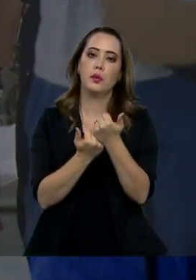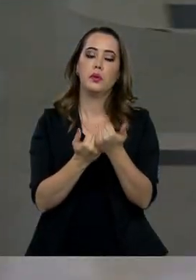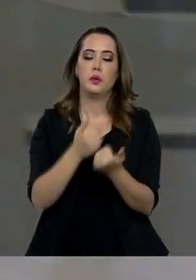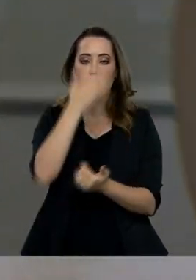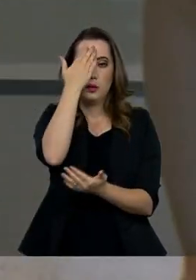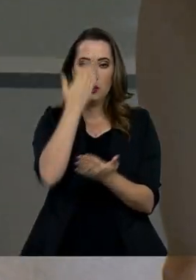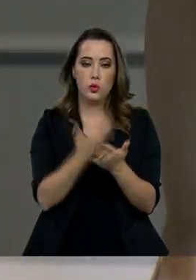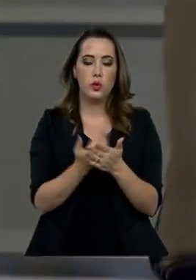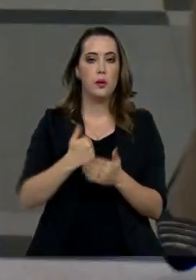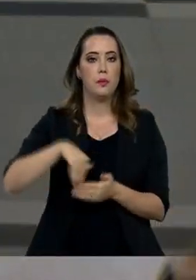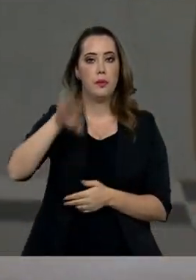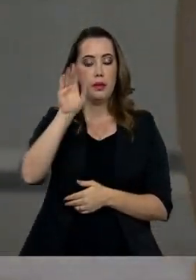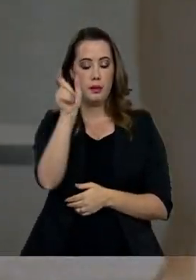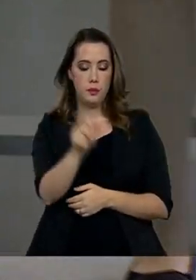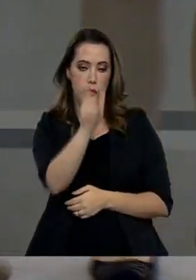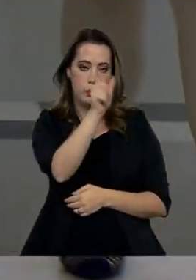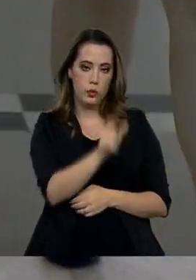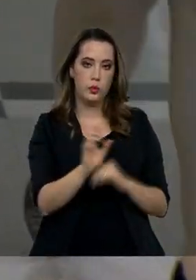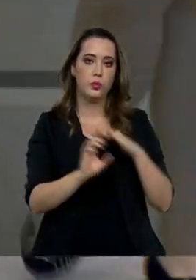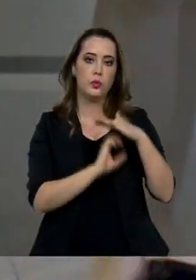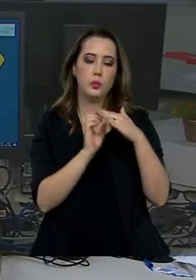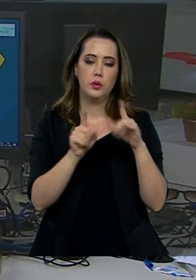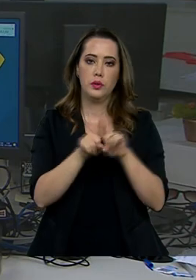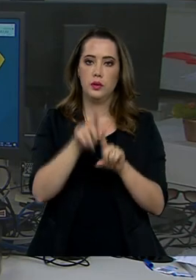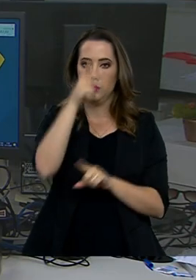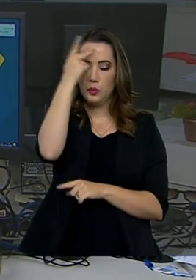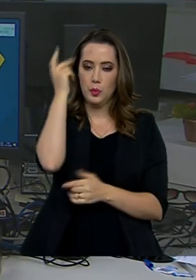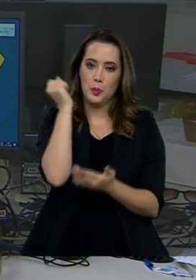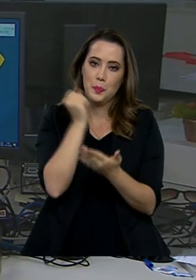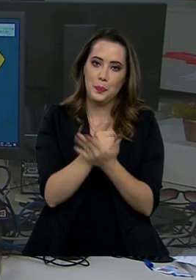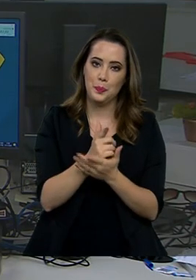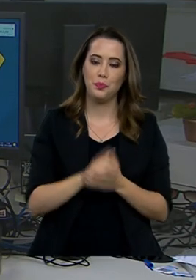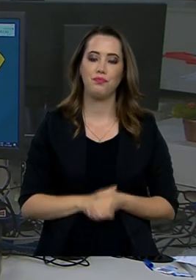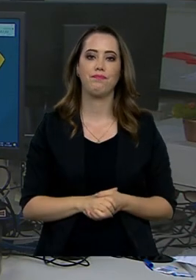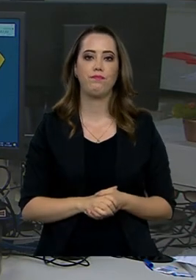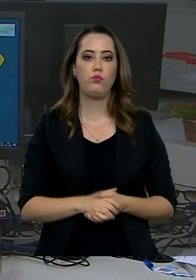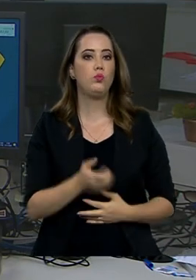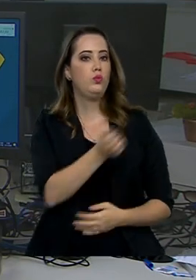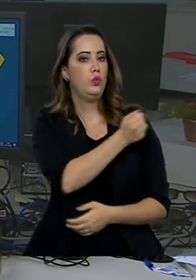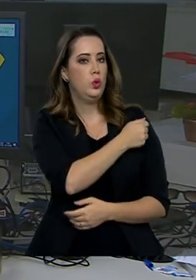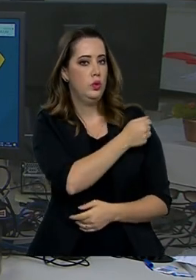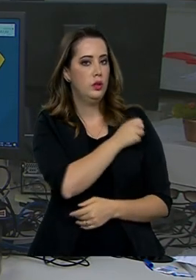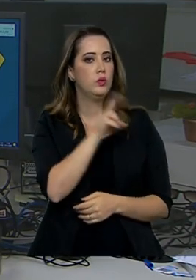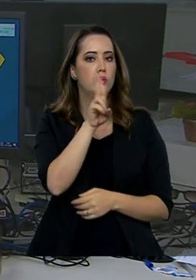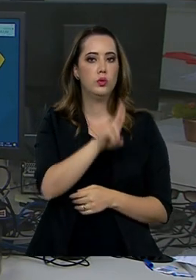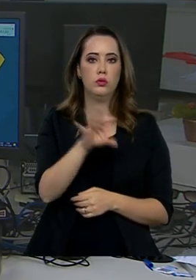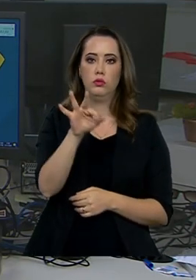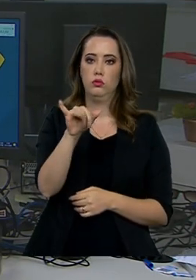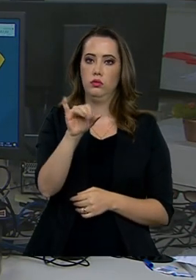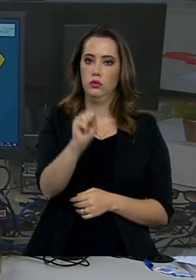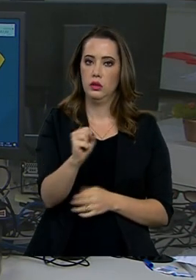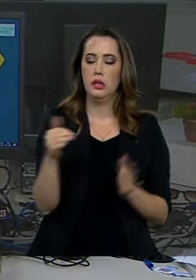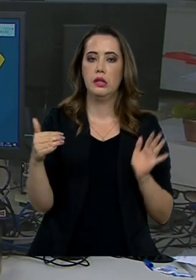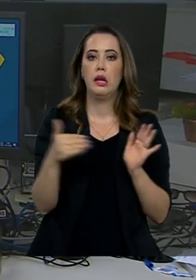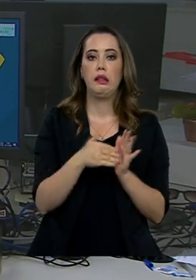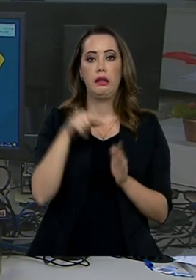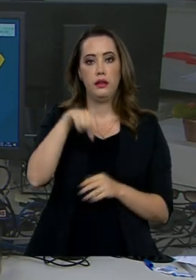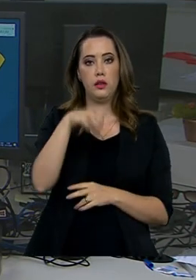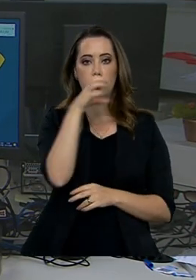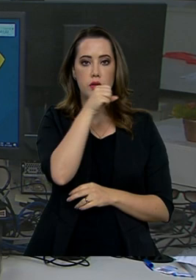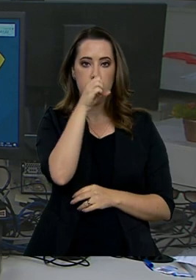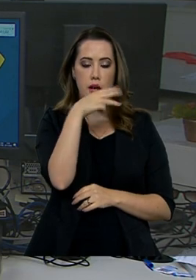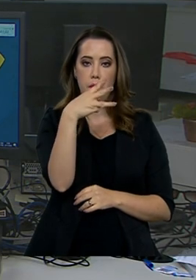confiança, tanto para o empresário quanto para o consumidor. Os estudantes que utilizam o FIES têm até este